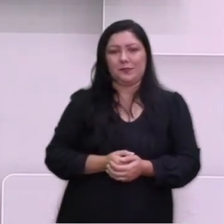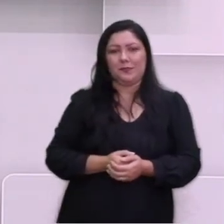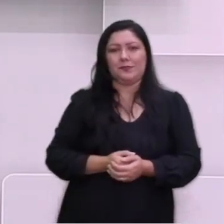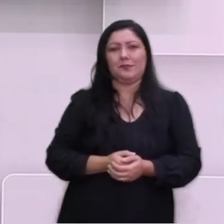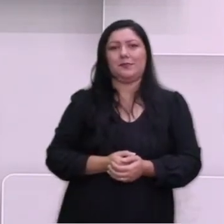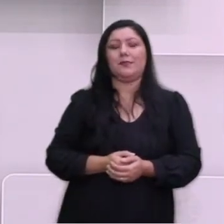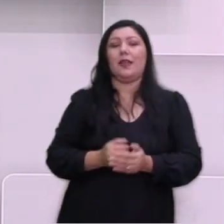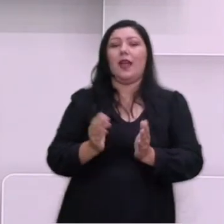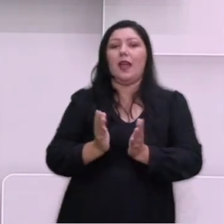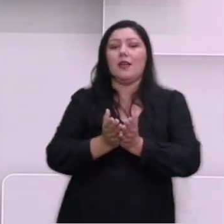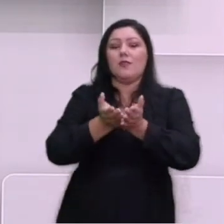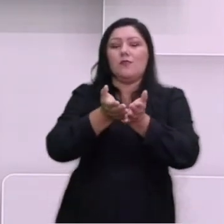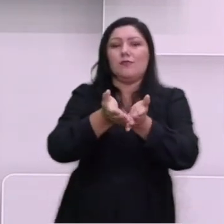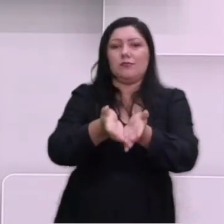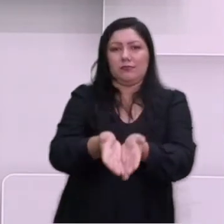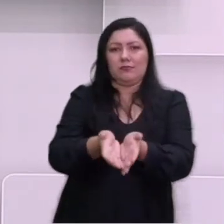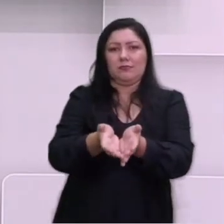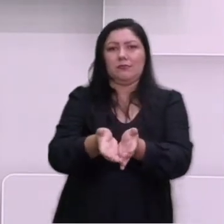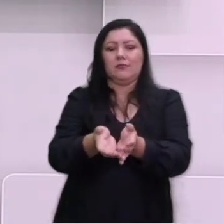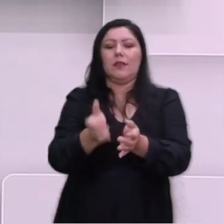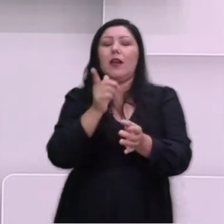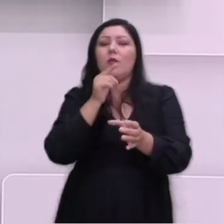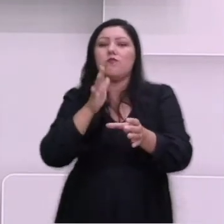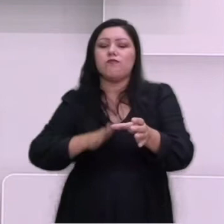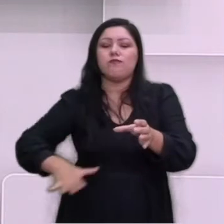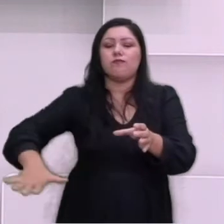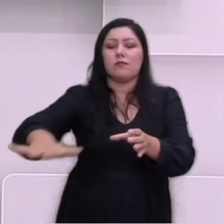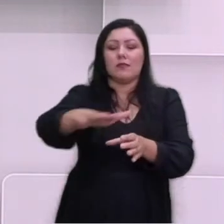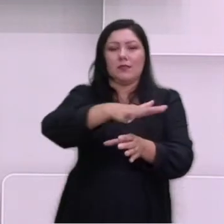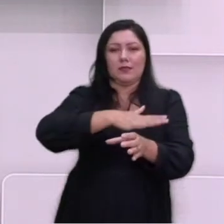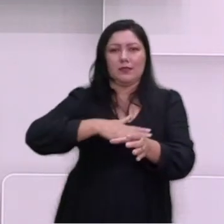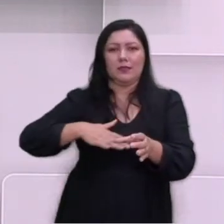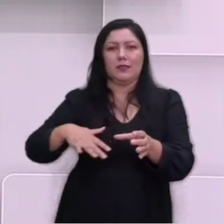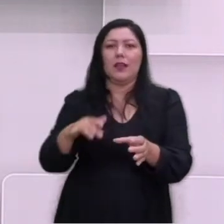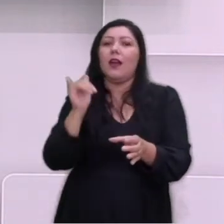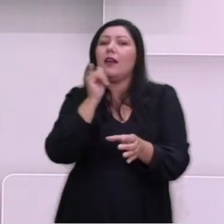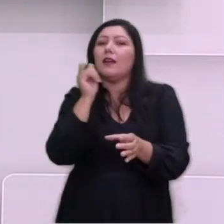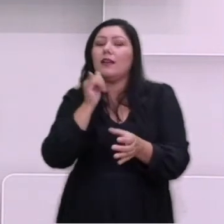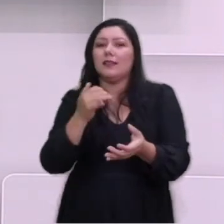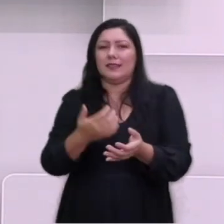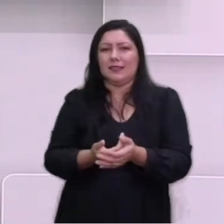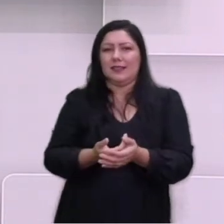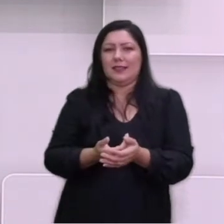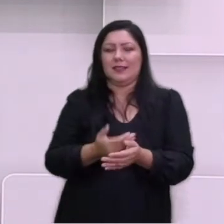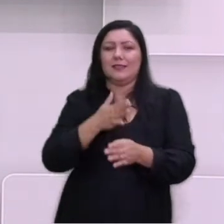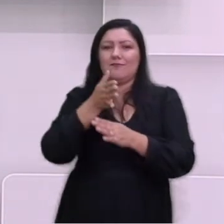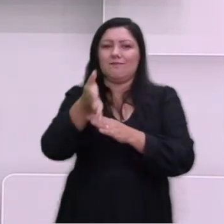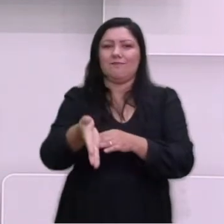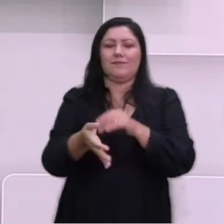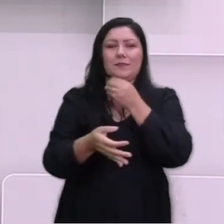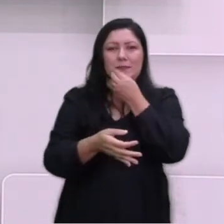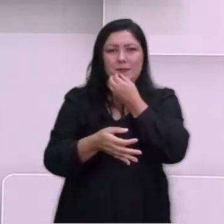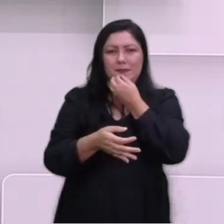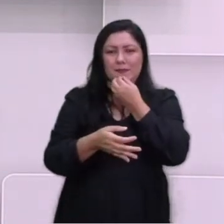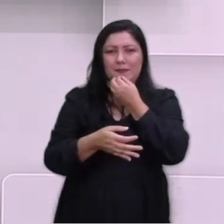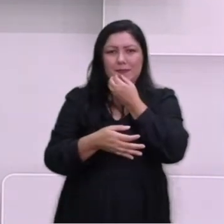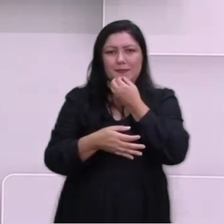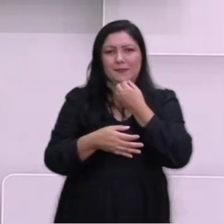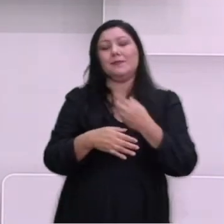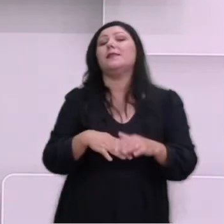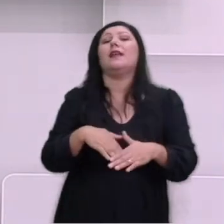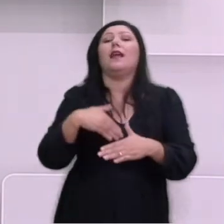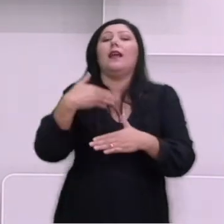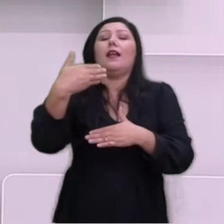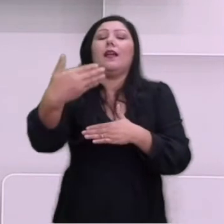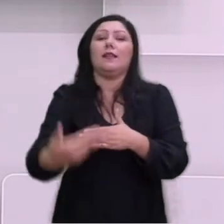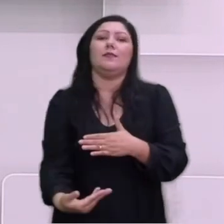que é na Itália, desculpa, uma ilha aos pés da Itália, invada a Itália em 1943. Por fim,